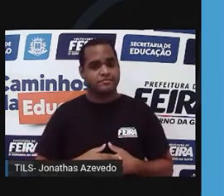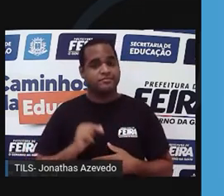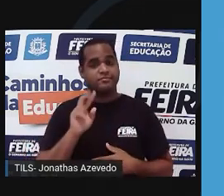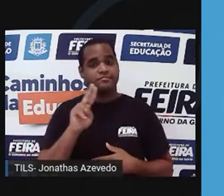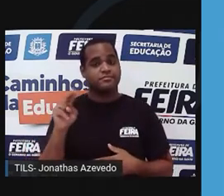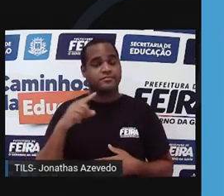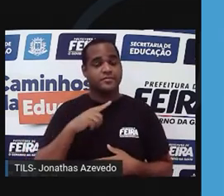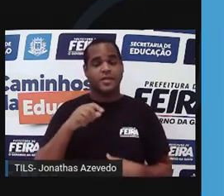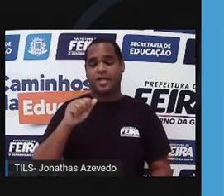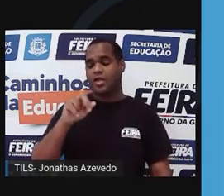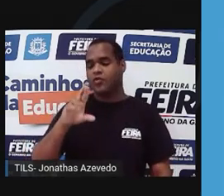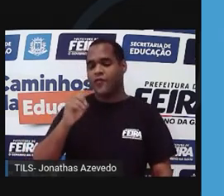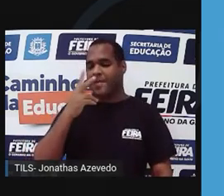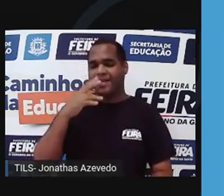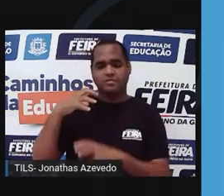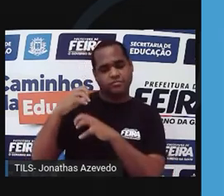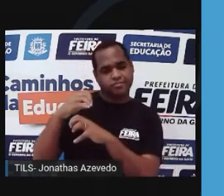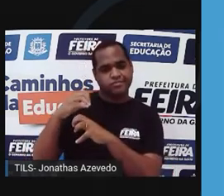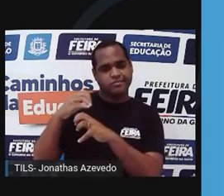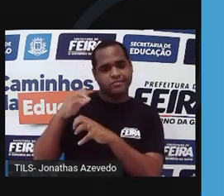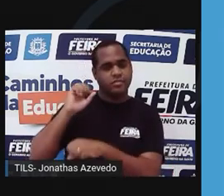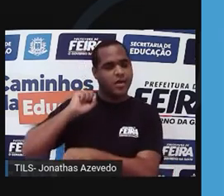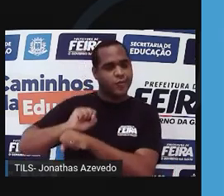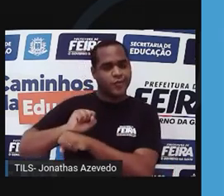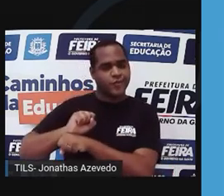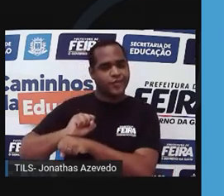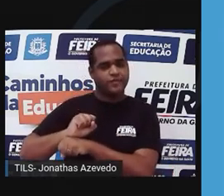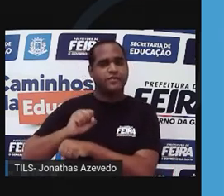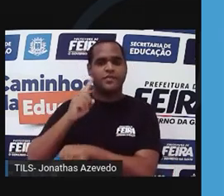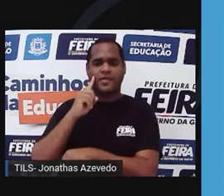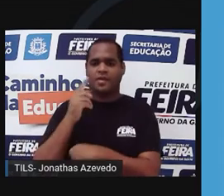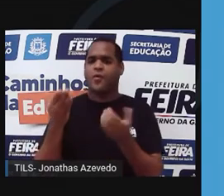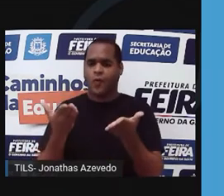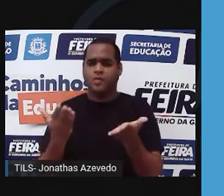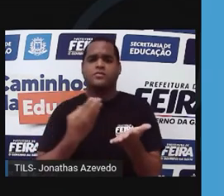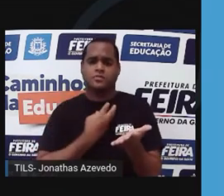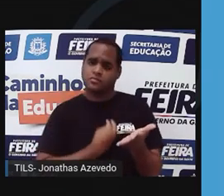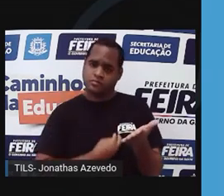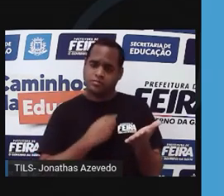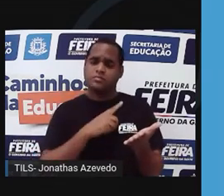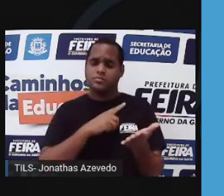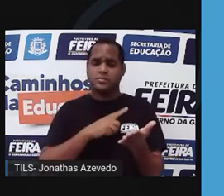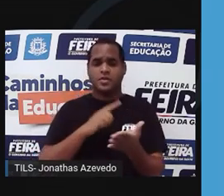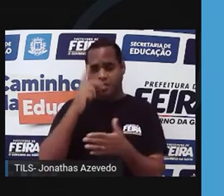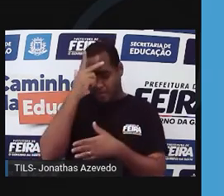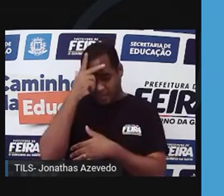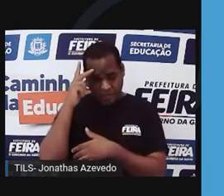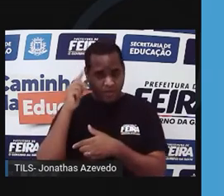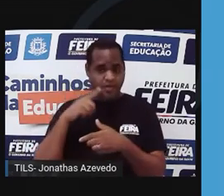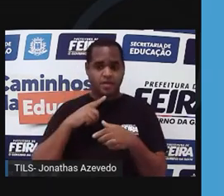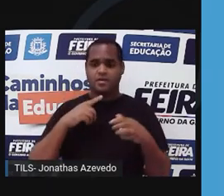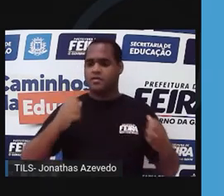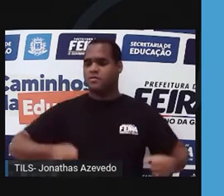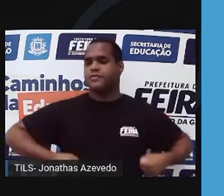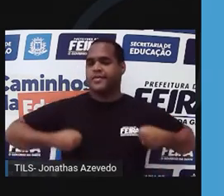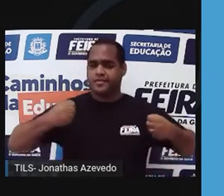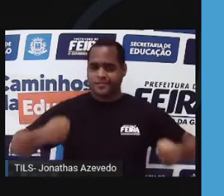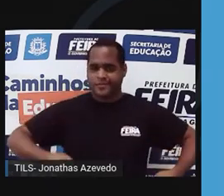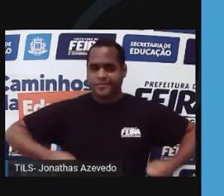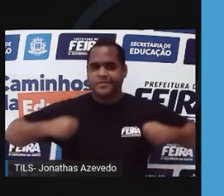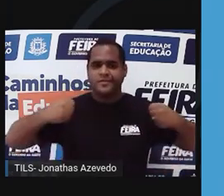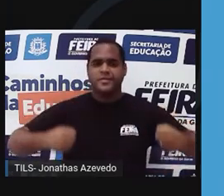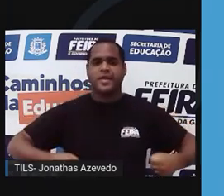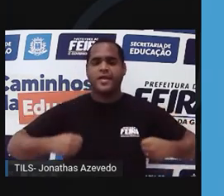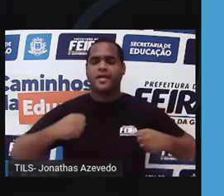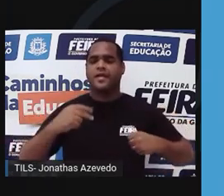perna atrofiou. E isso, você sabe que é bem isso mesmo. Uma pessoa, muitas vezes, numa cadeira de roda, a gente,